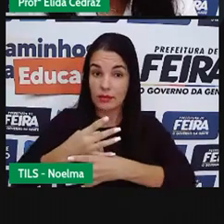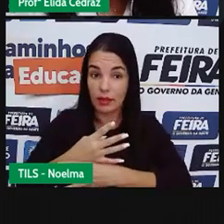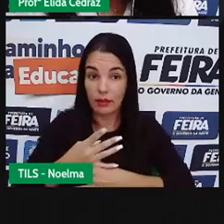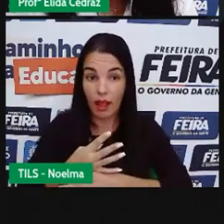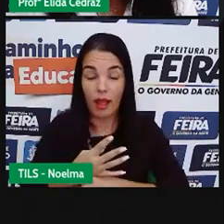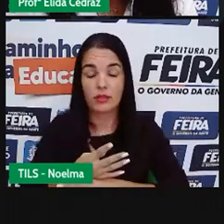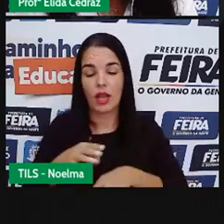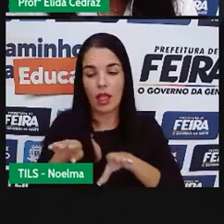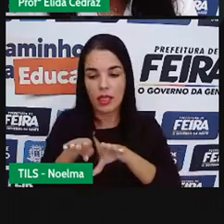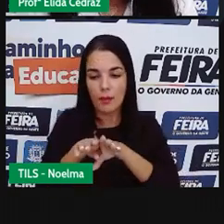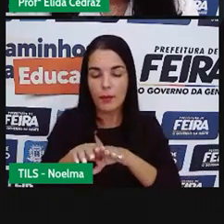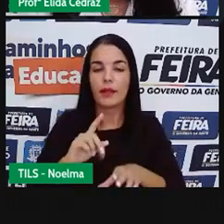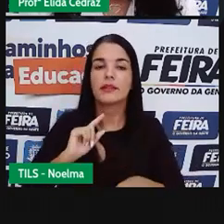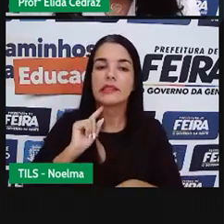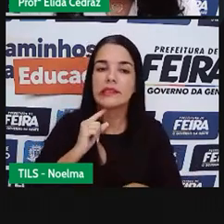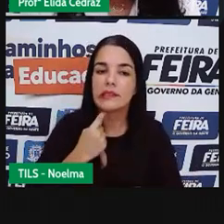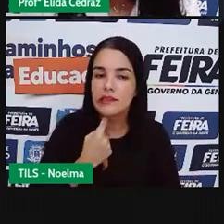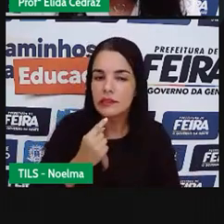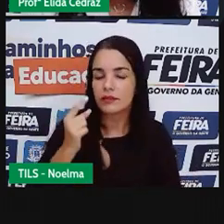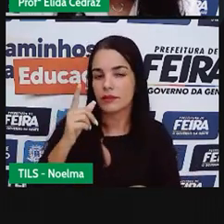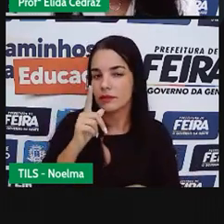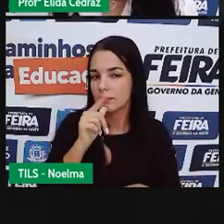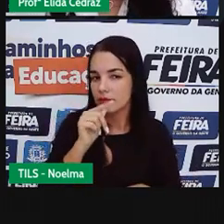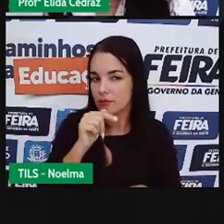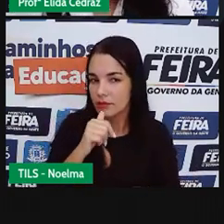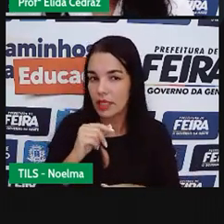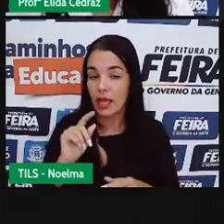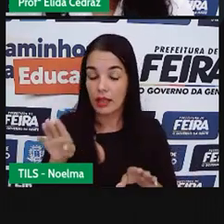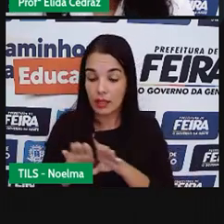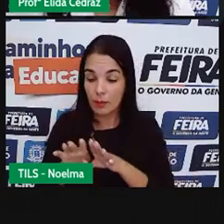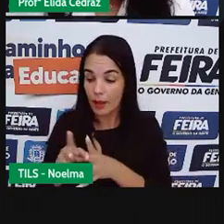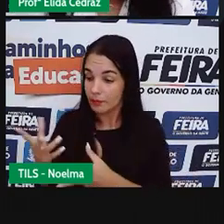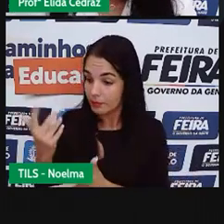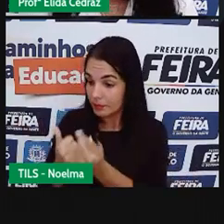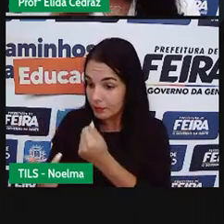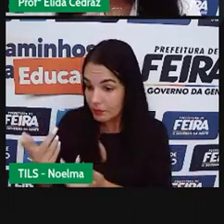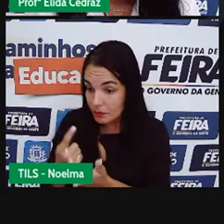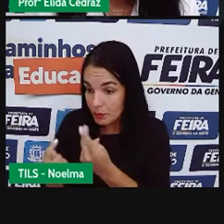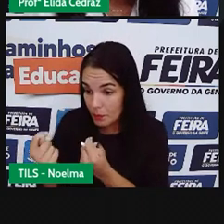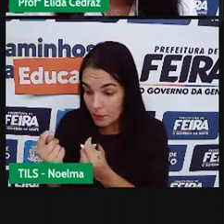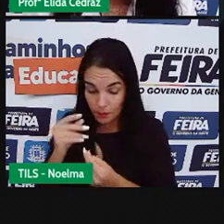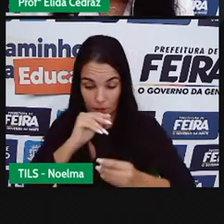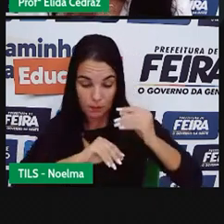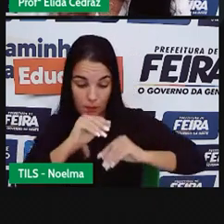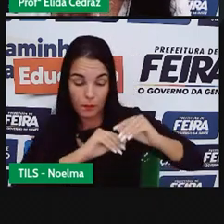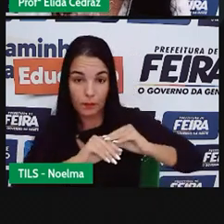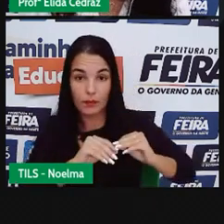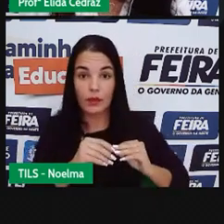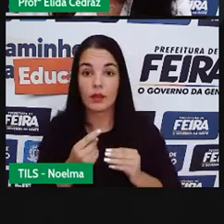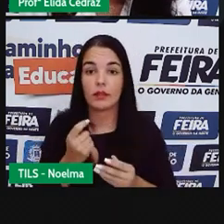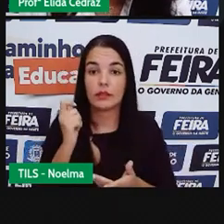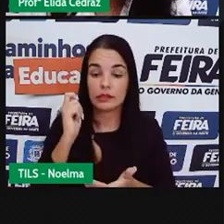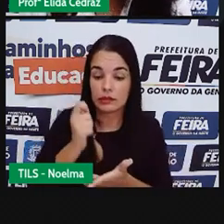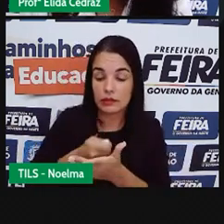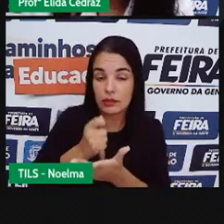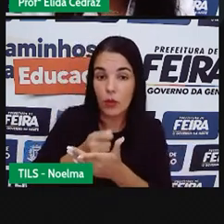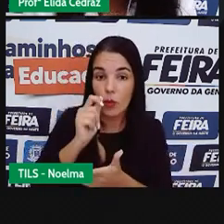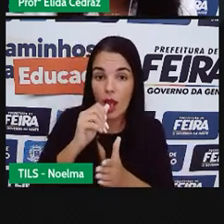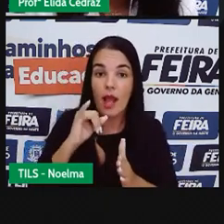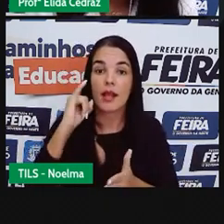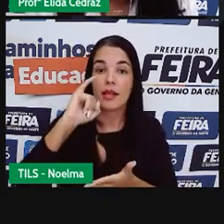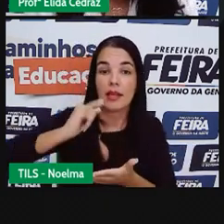pelo saneamento básico. Arrecadar, administrar e aplicar impostos